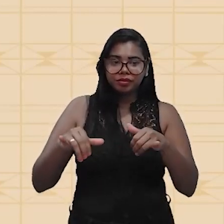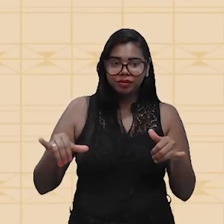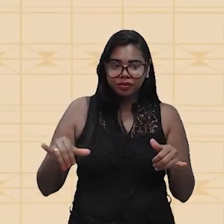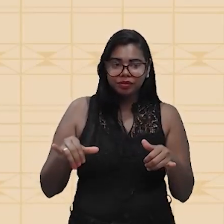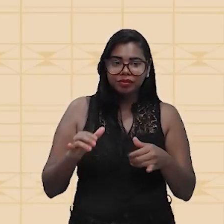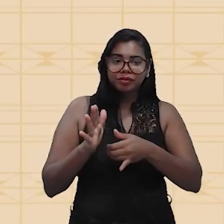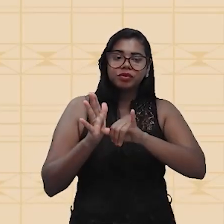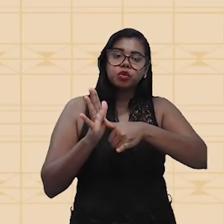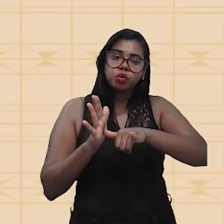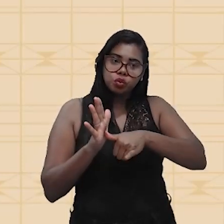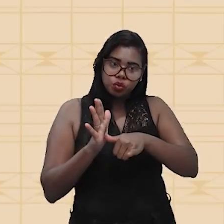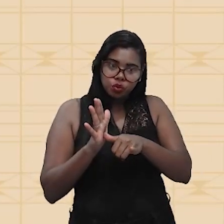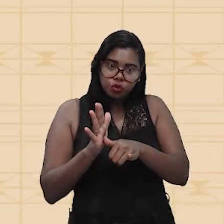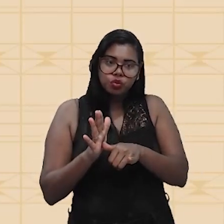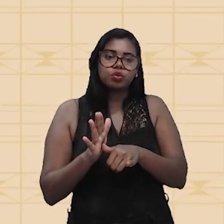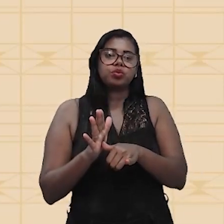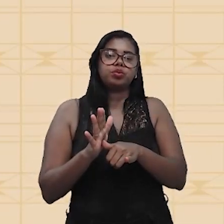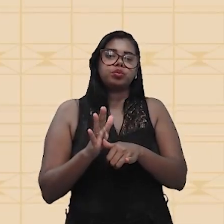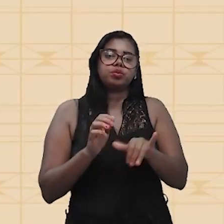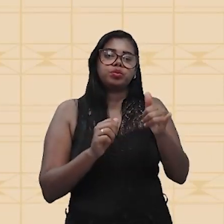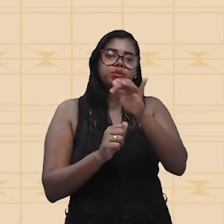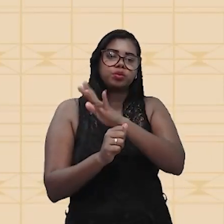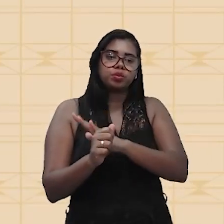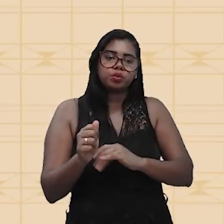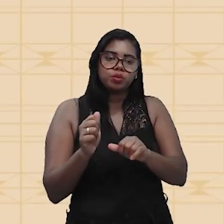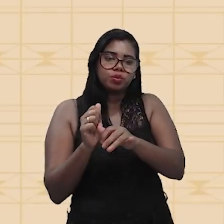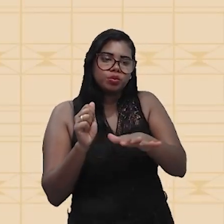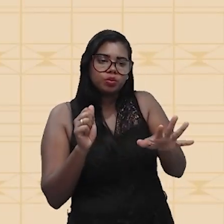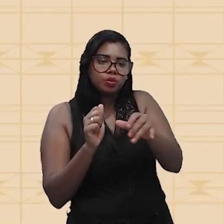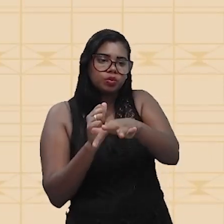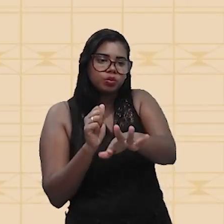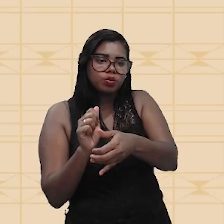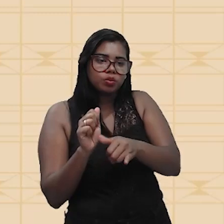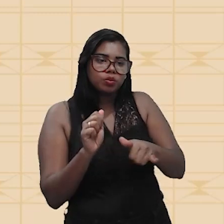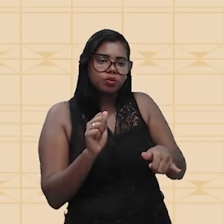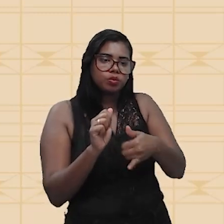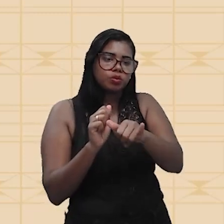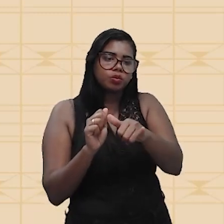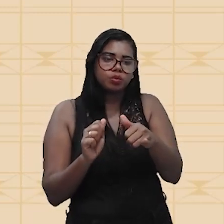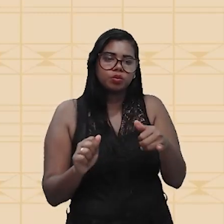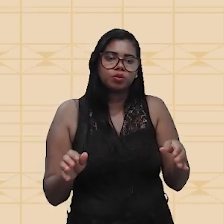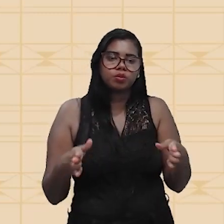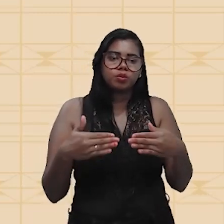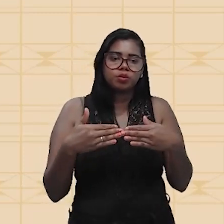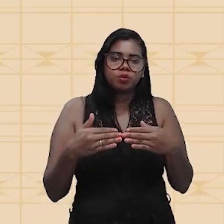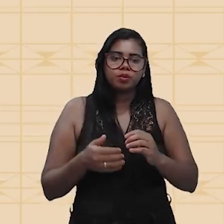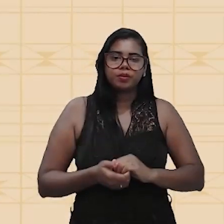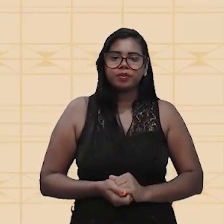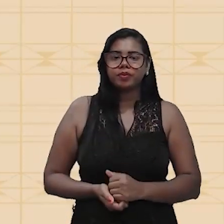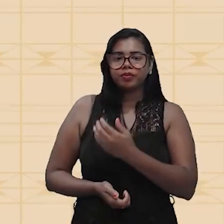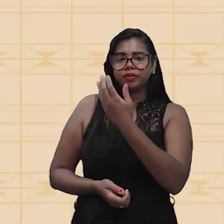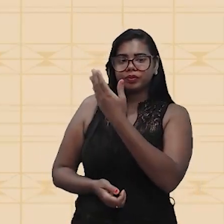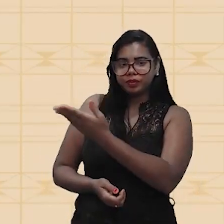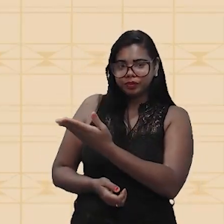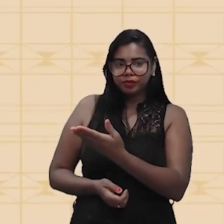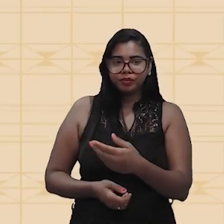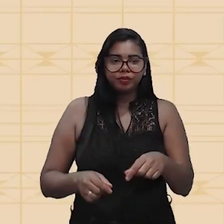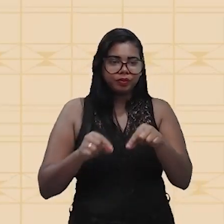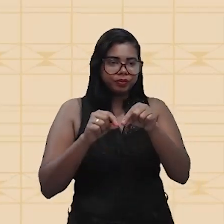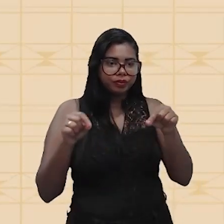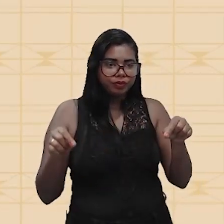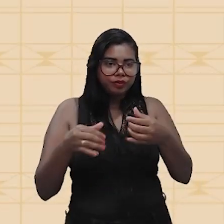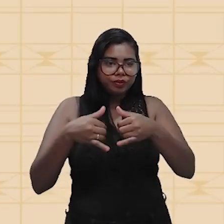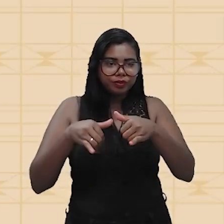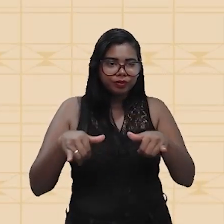produza o movimento das cargas em um circuito quando esteja fechado. Então, a corrente elétrica, como a gente já está